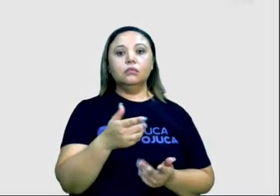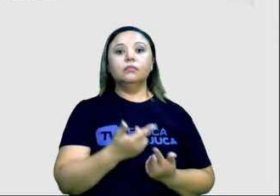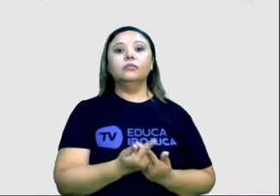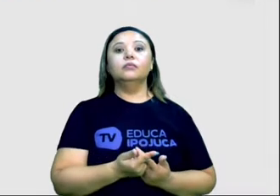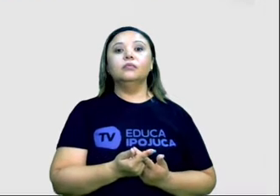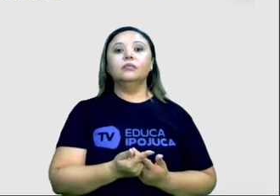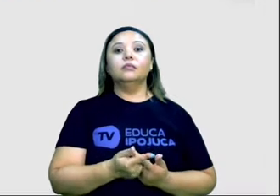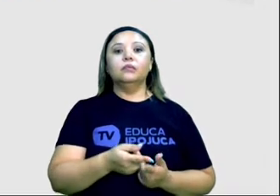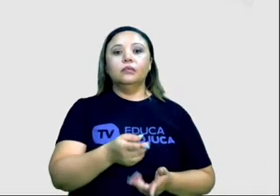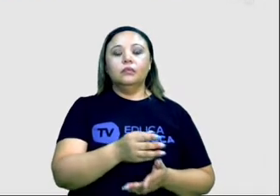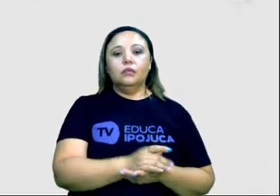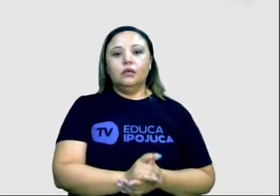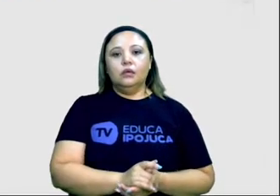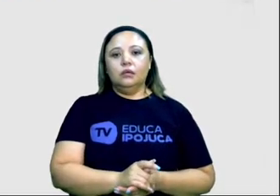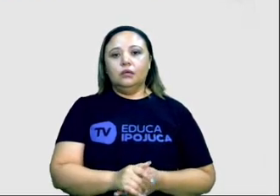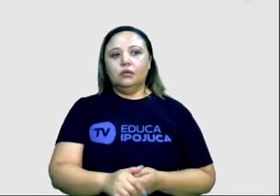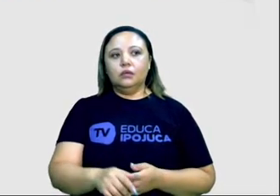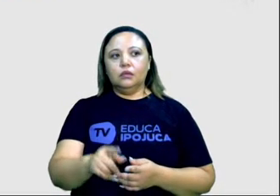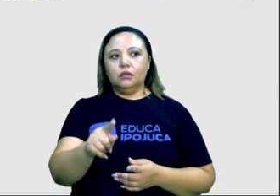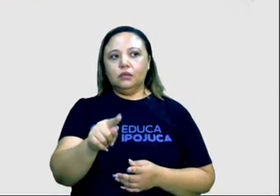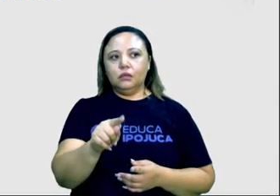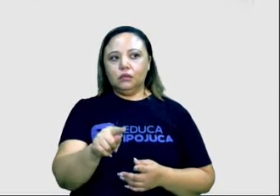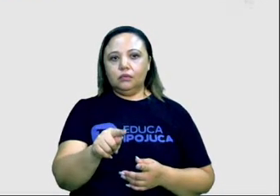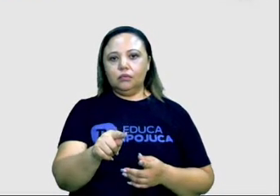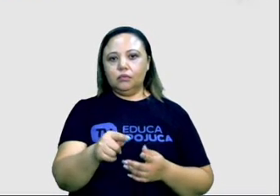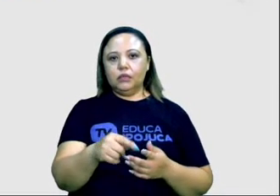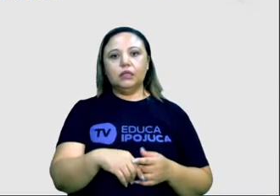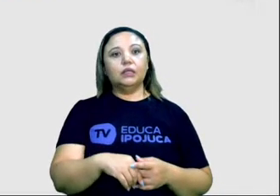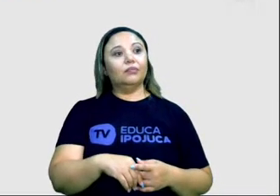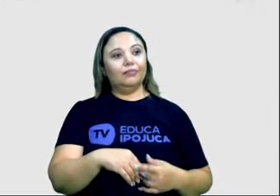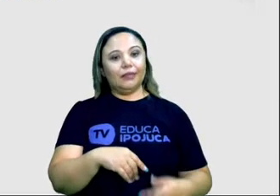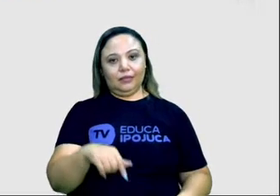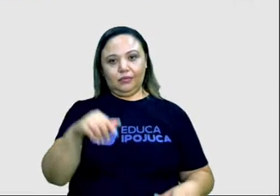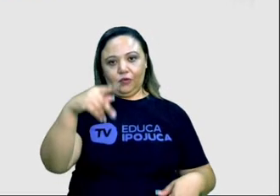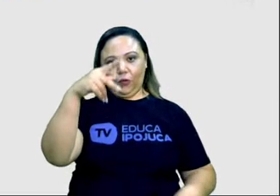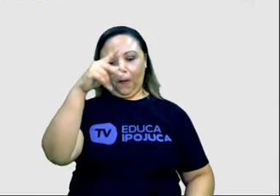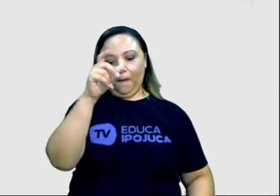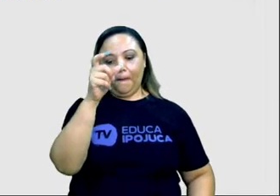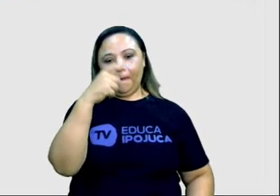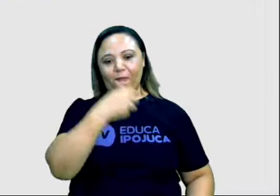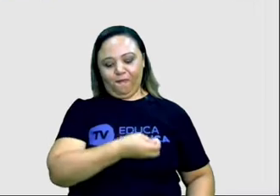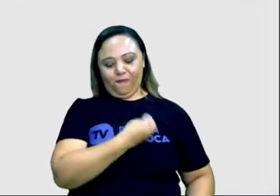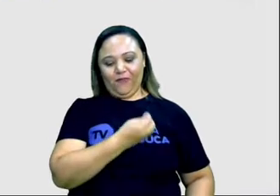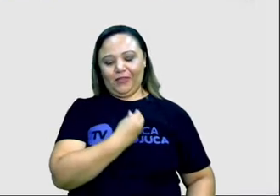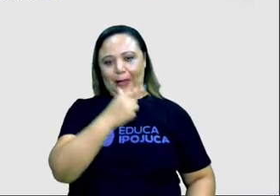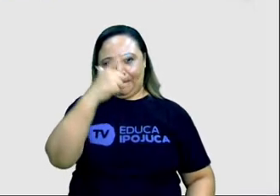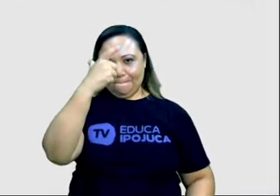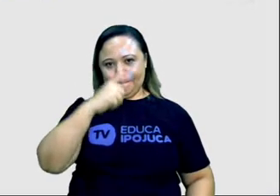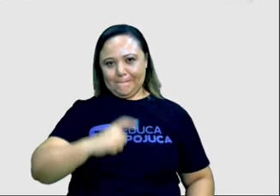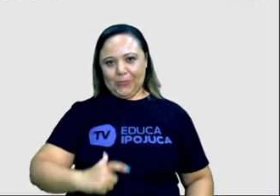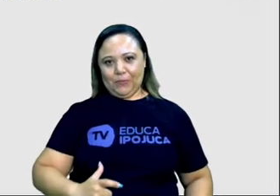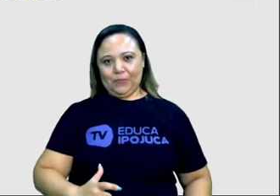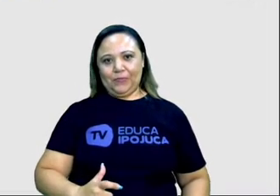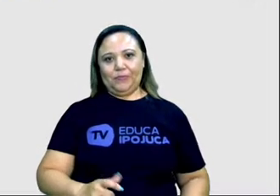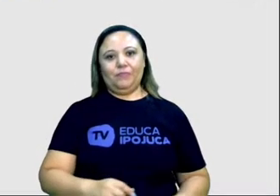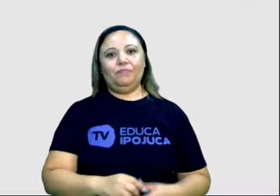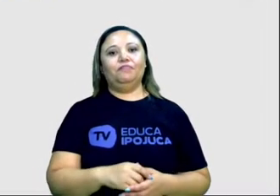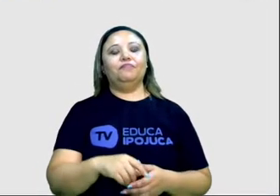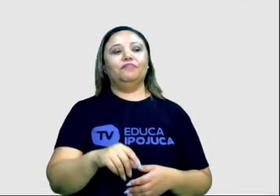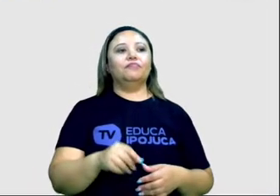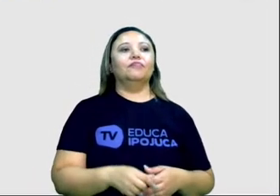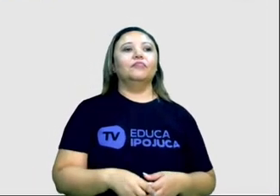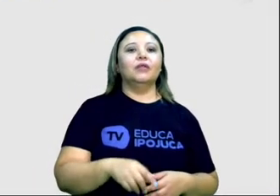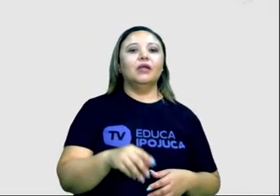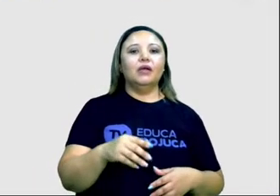aí, são invioláveis a intimidade, a nossa intimidade, a nossa vida privada, a honra e a